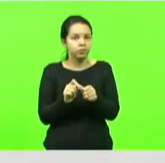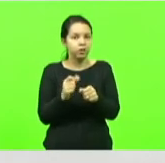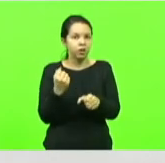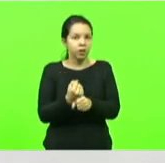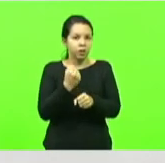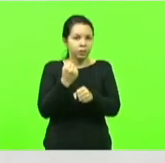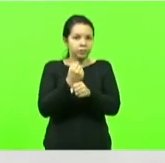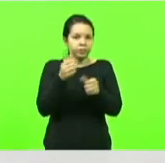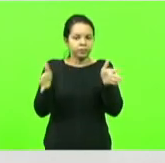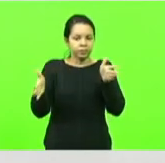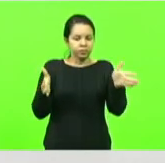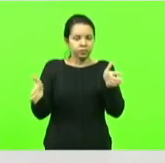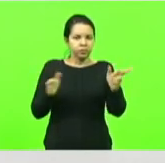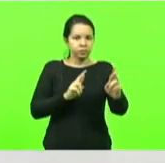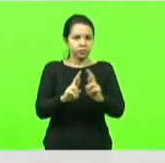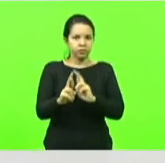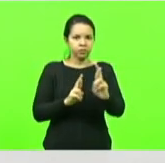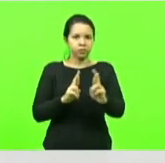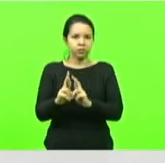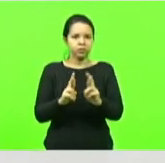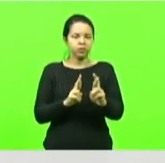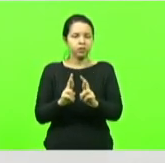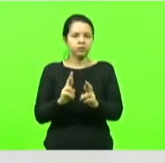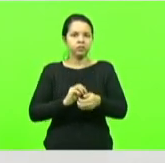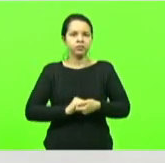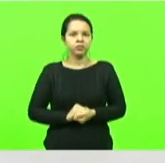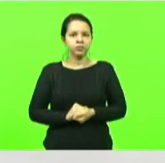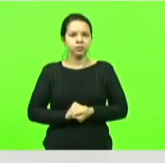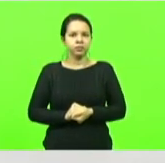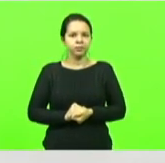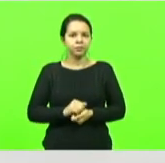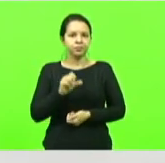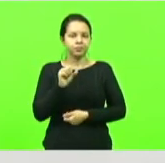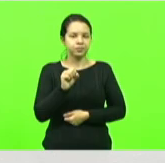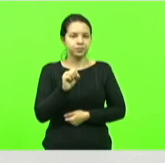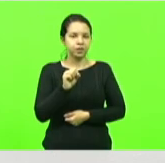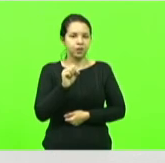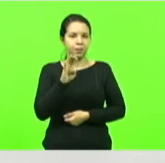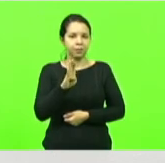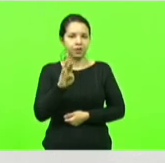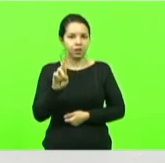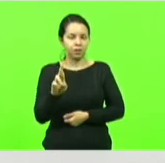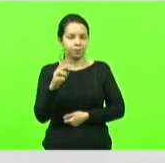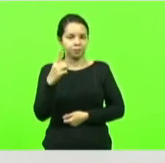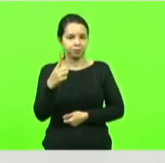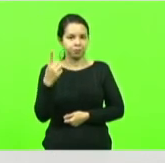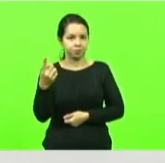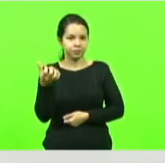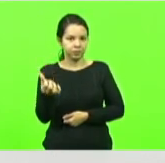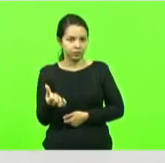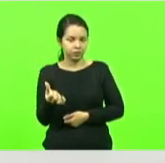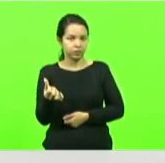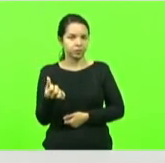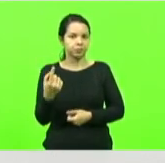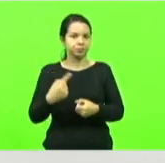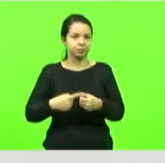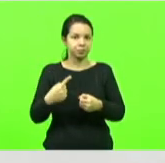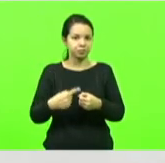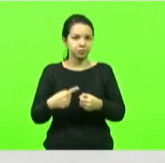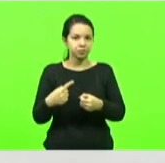parcial da rodovia que faz da acesso da BR-116 ao município de Itaiópolis